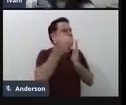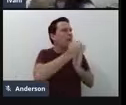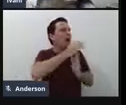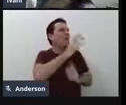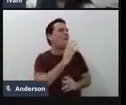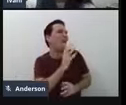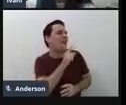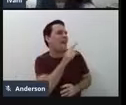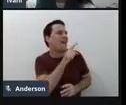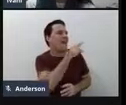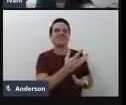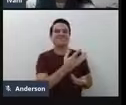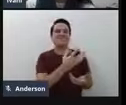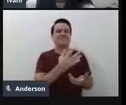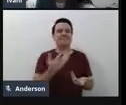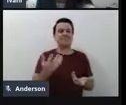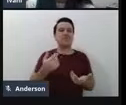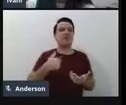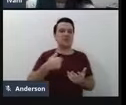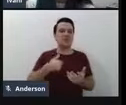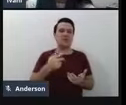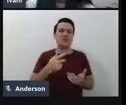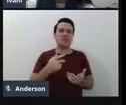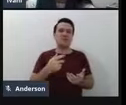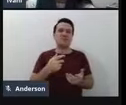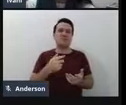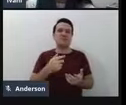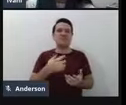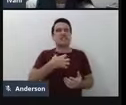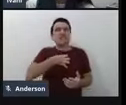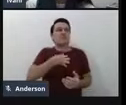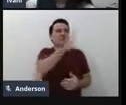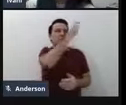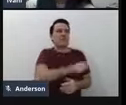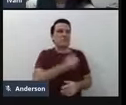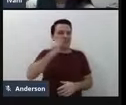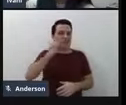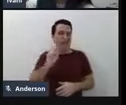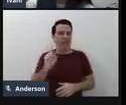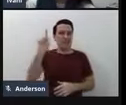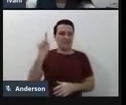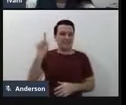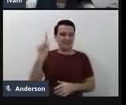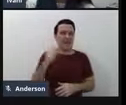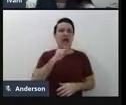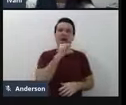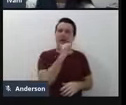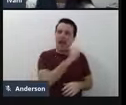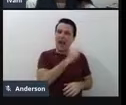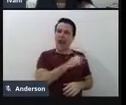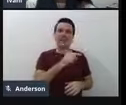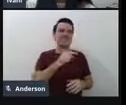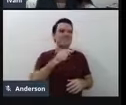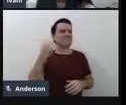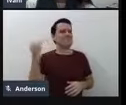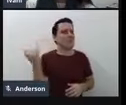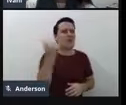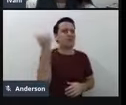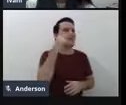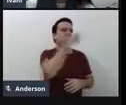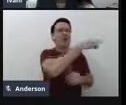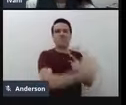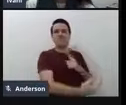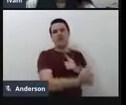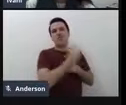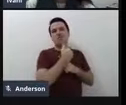E aí, de fato, eu considero que a Rita, ela tem um papel super importante na minha vida